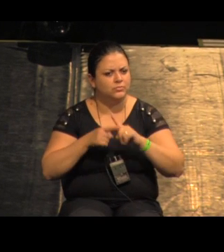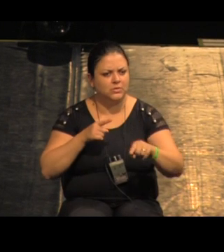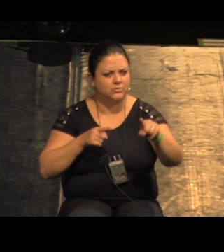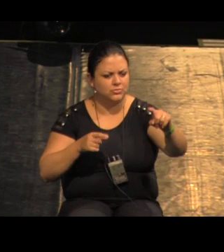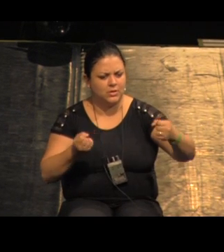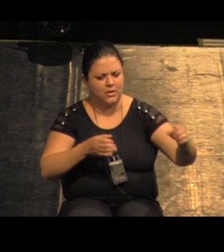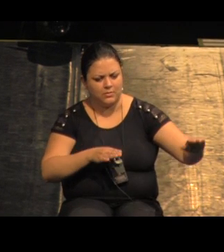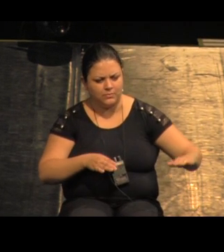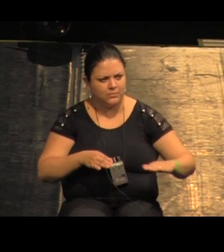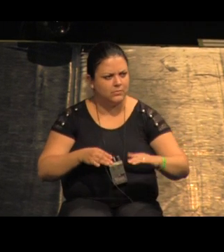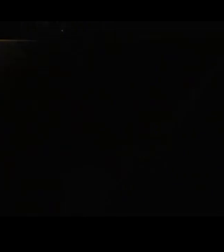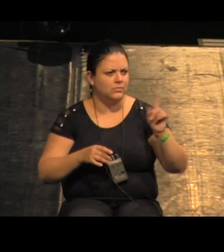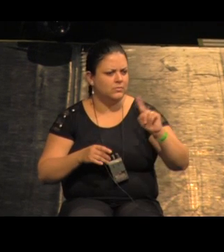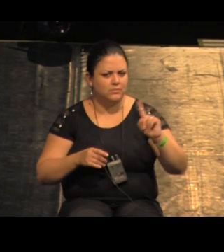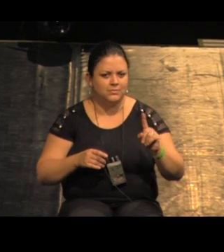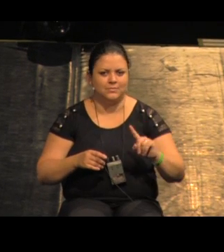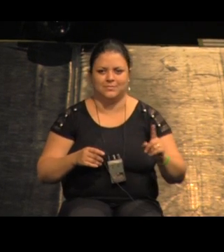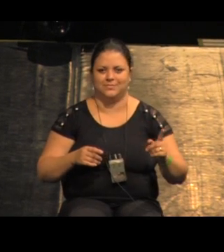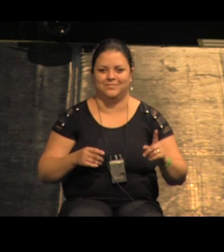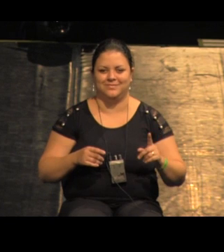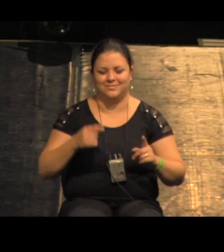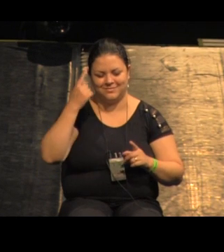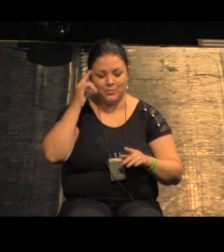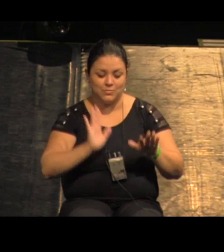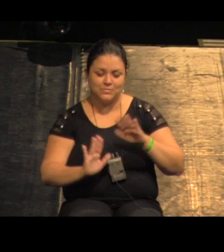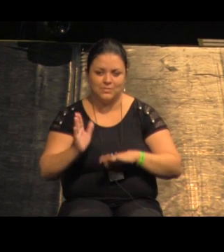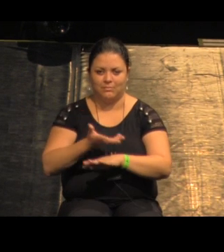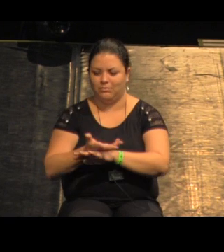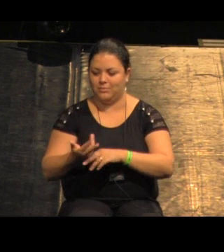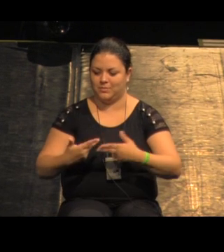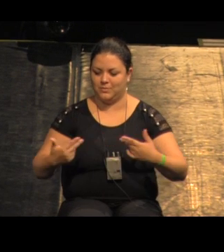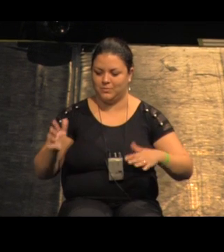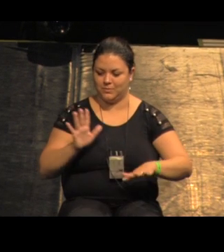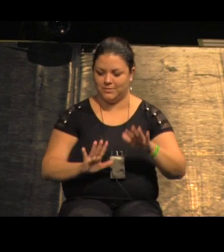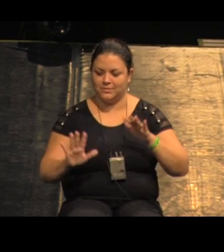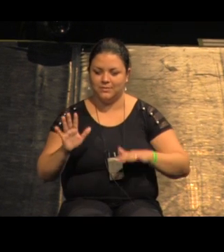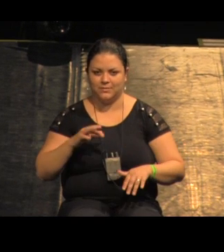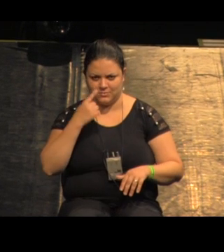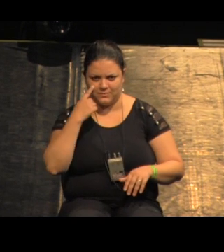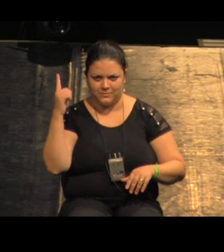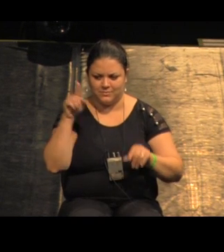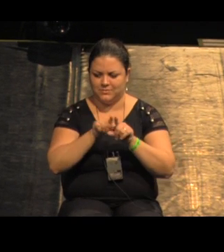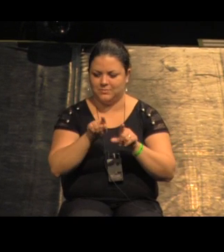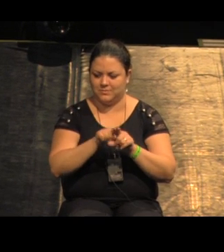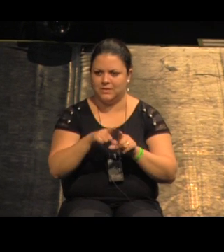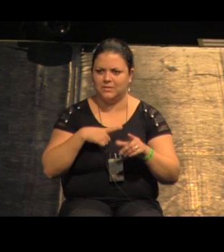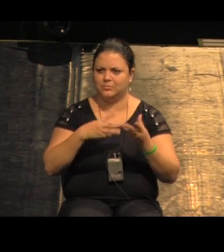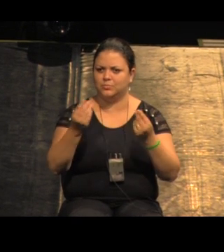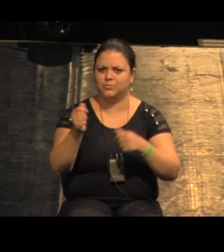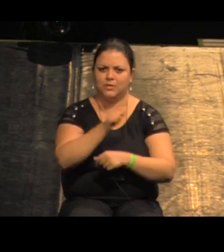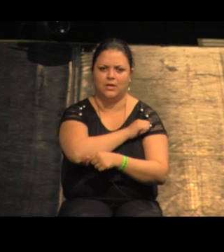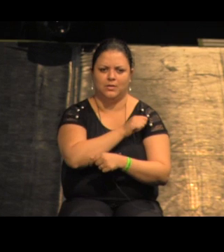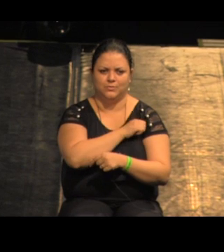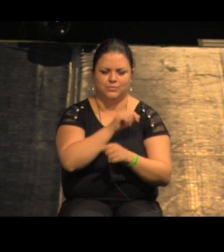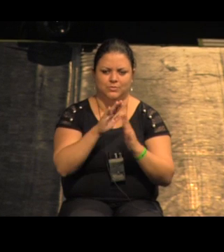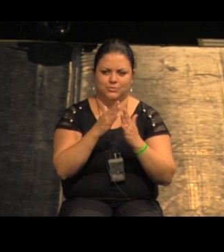eu mesmo não deixa então isso foi legal e aí olha isso aqui uma coisa que vocês tem muito aluno meu aqui da